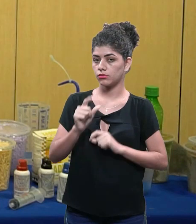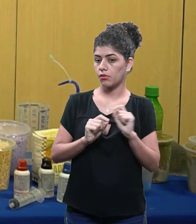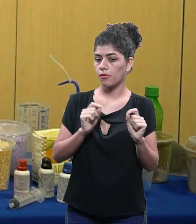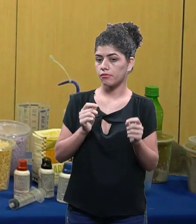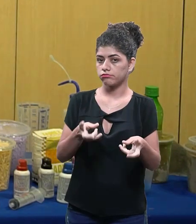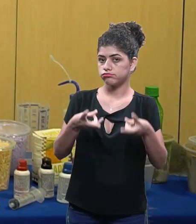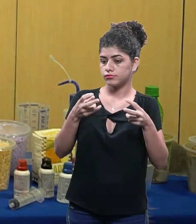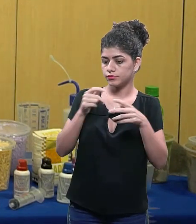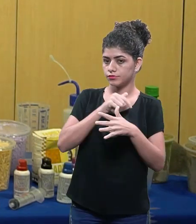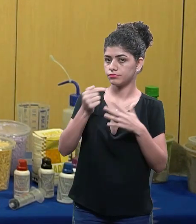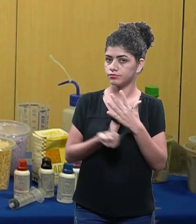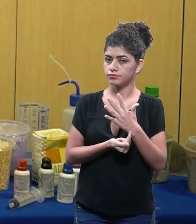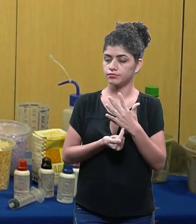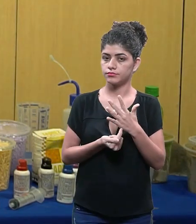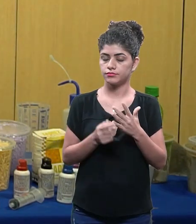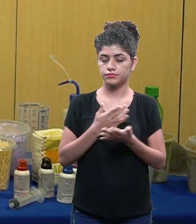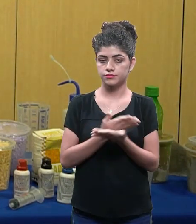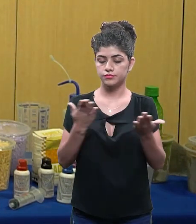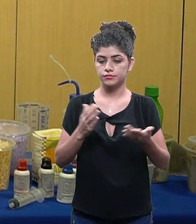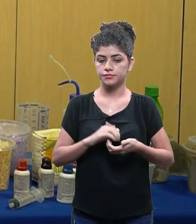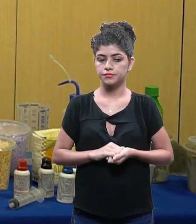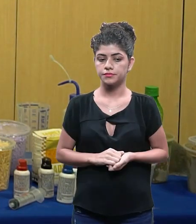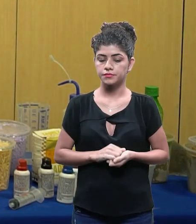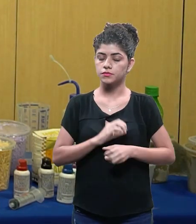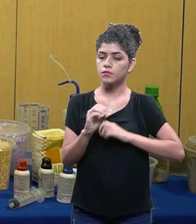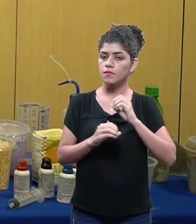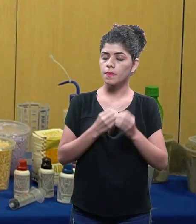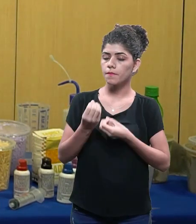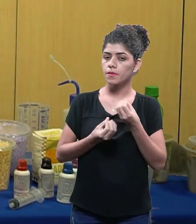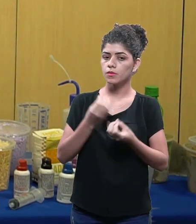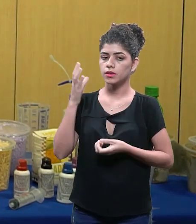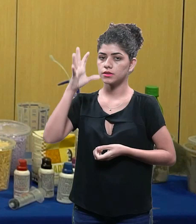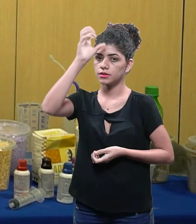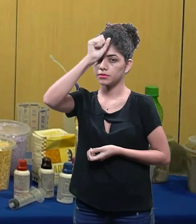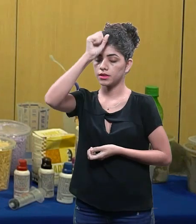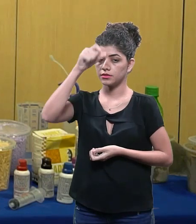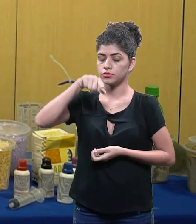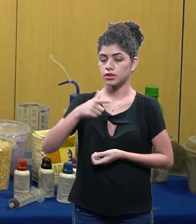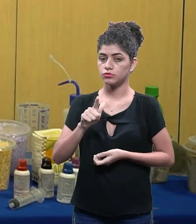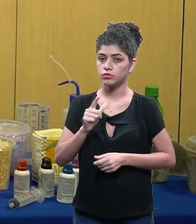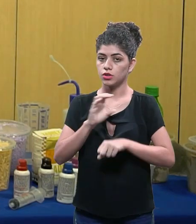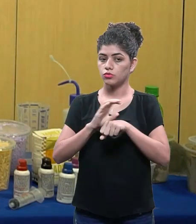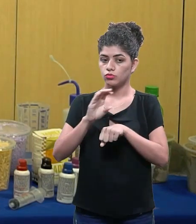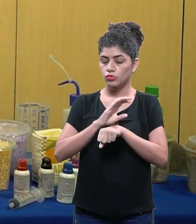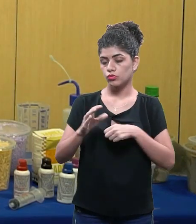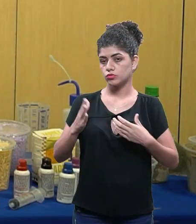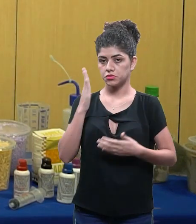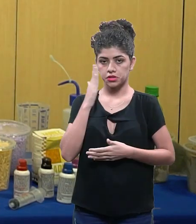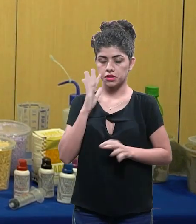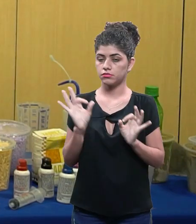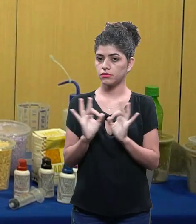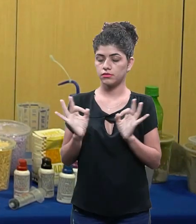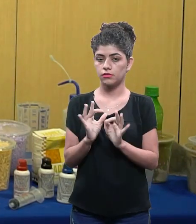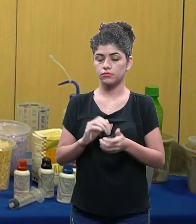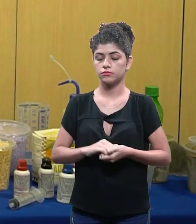cliente se eu também não pensar em todos esses tópicos que eu estou falando aqui para vocês. Então, como é que a gente aprende a trabalhar isso? Você não vai ter um curso de design